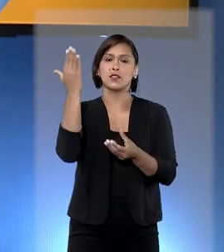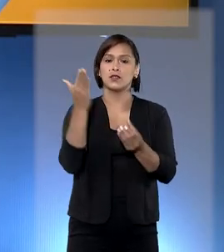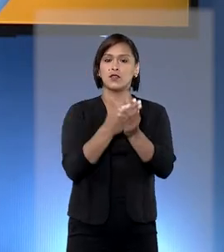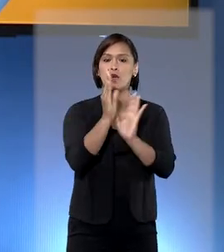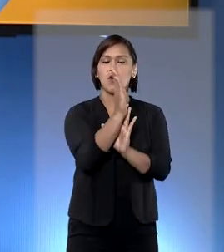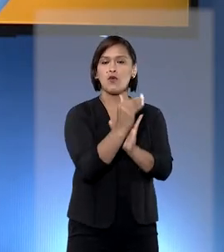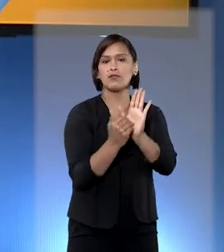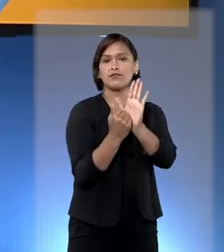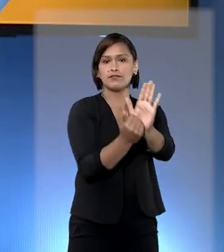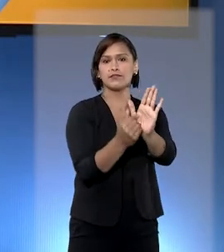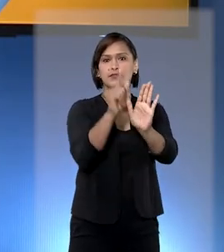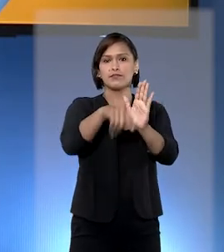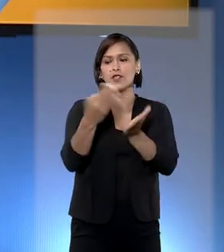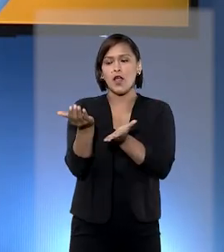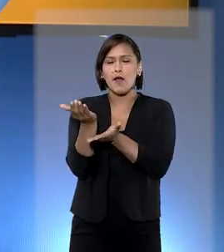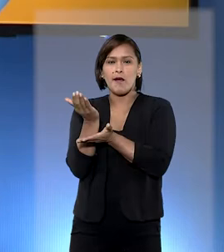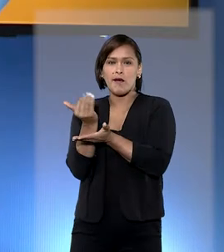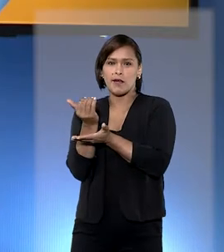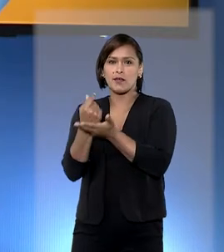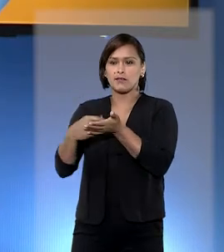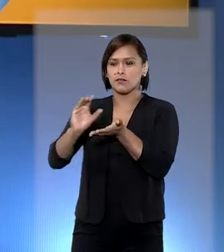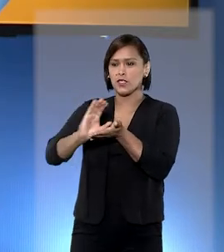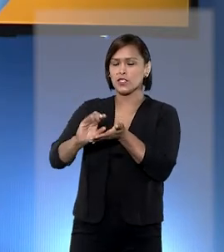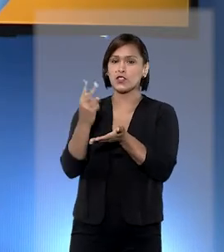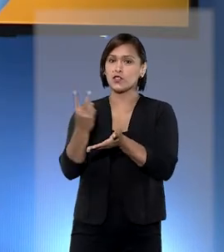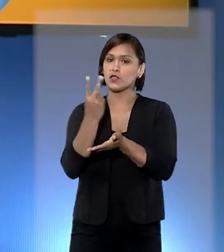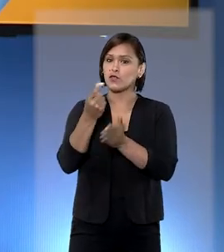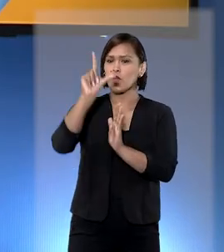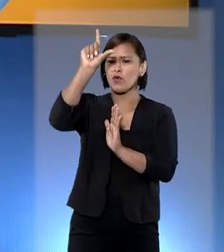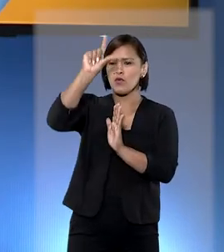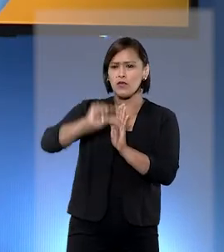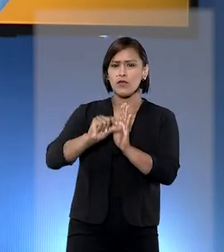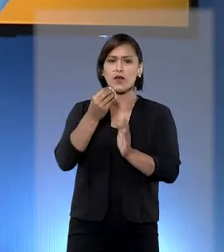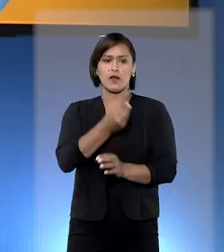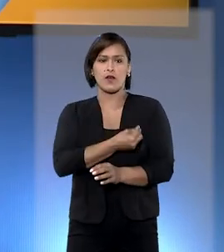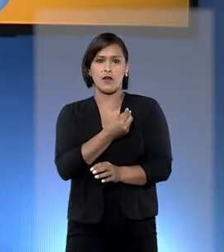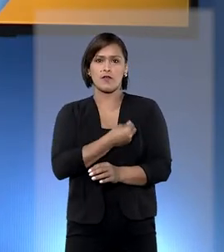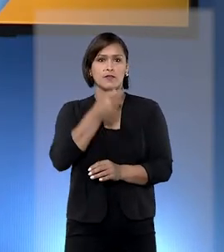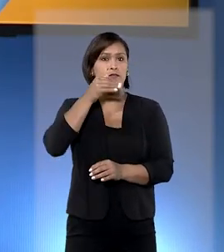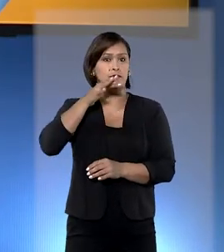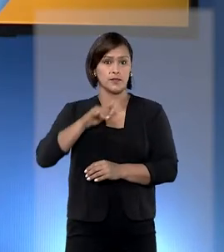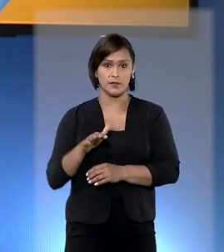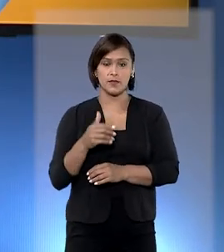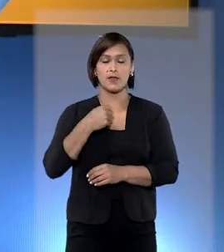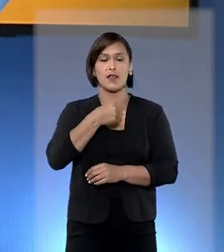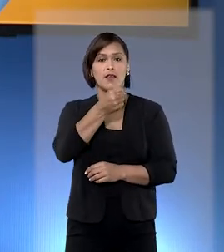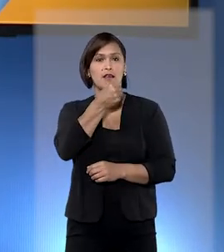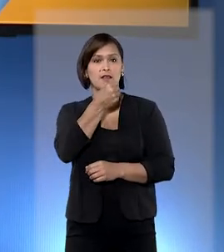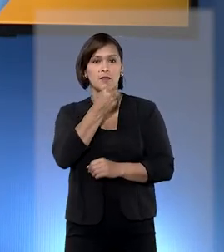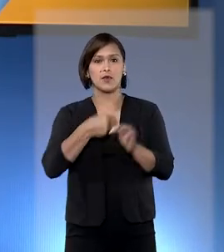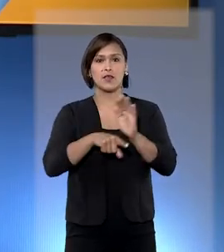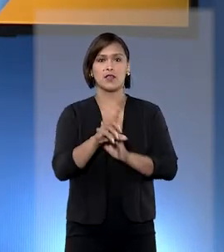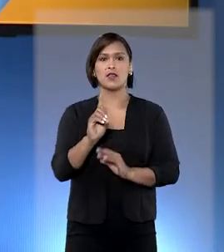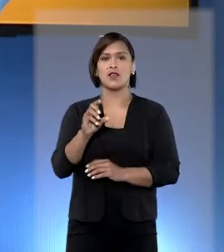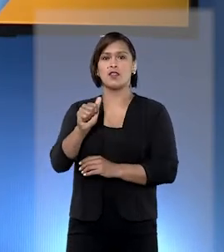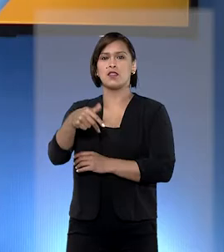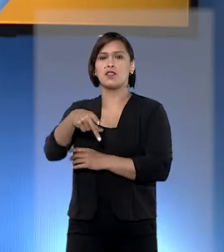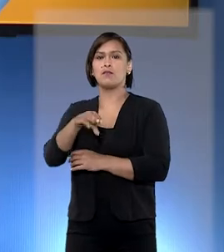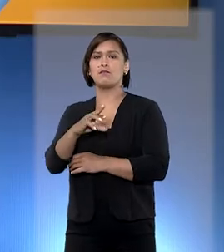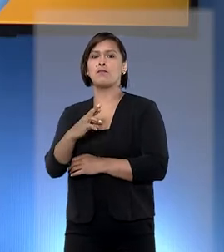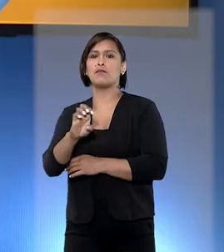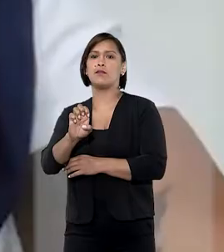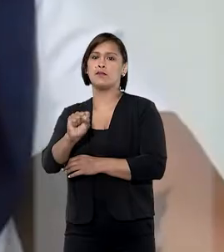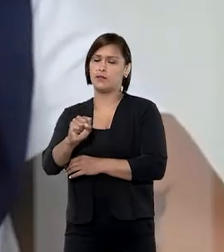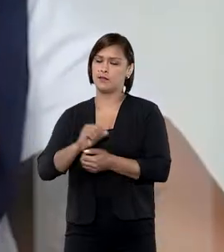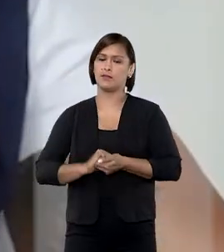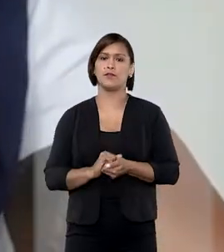de ação de alimentos se o valor não é suficiente aos interesses da criança. A reportagem é de Damaris Bubans.